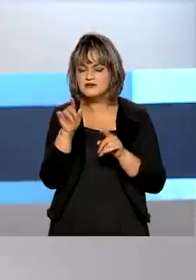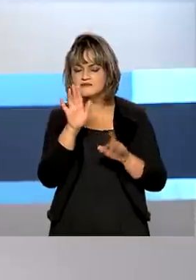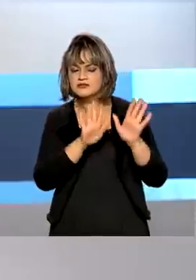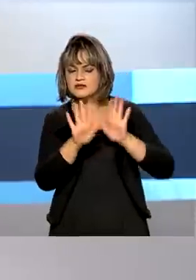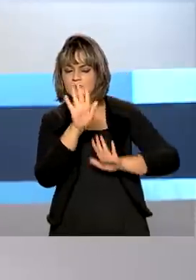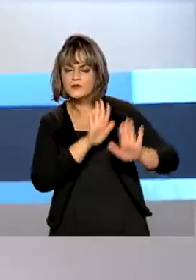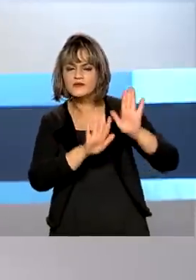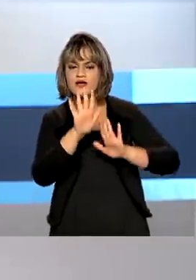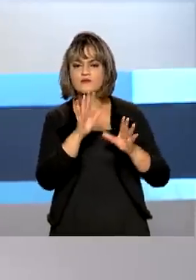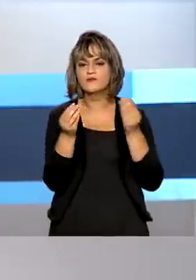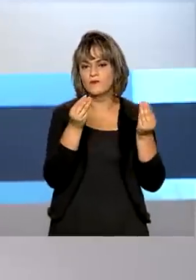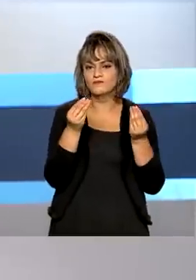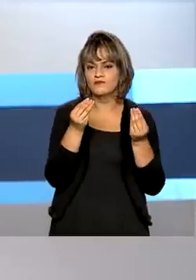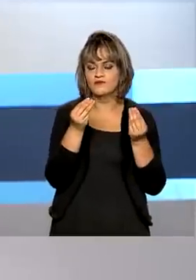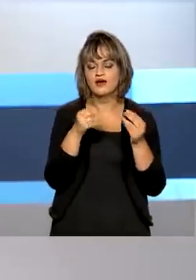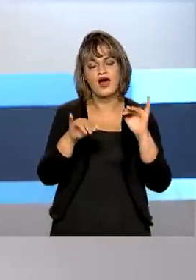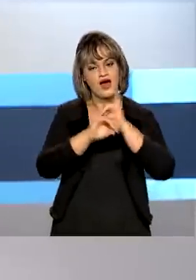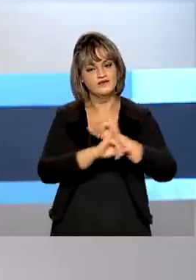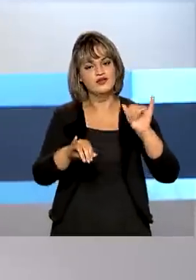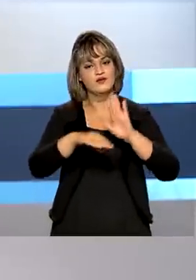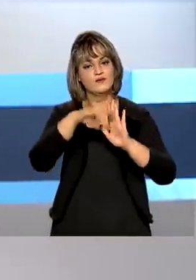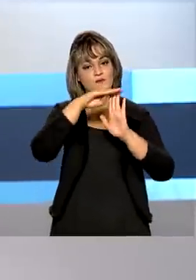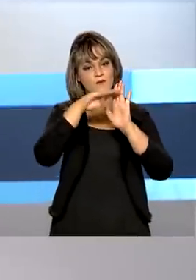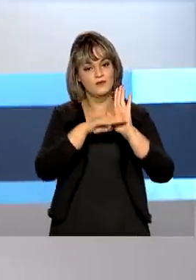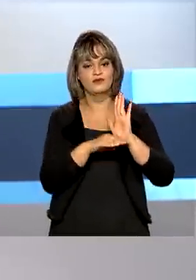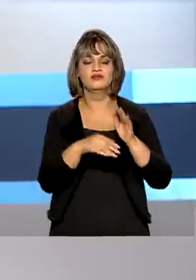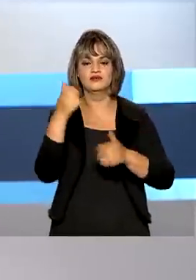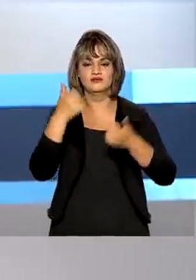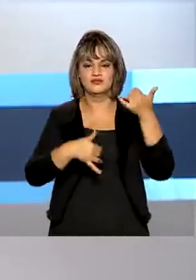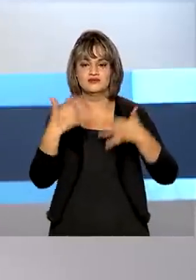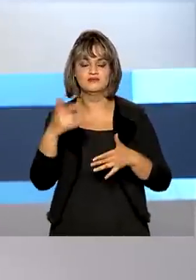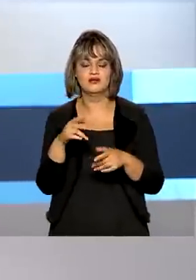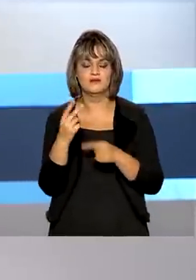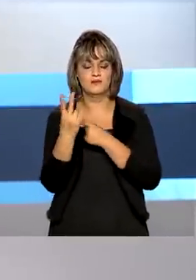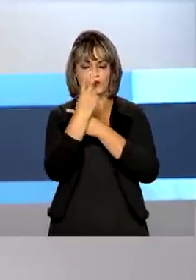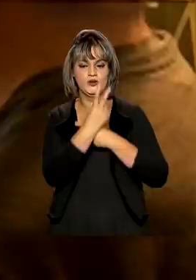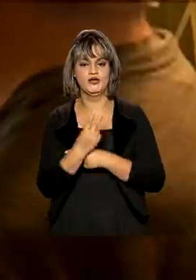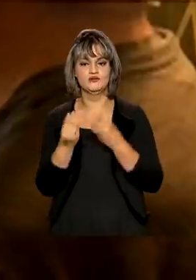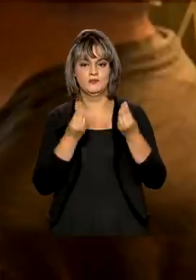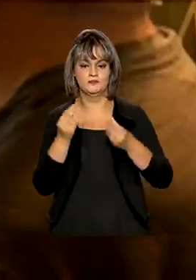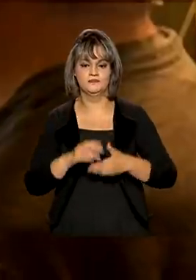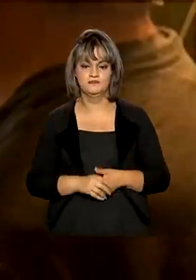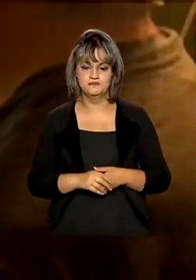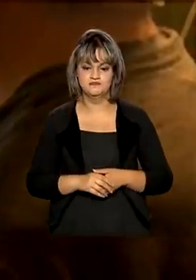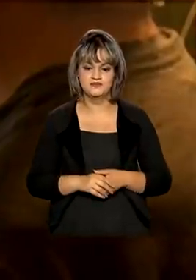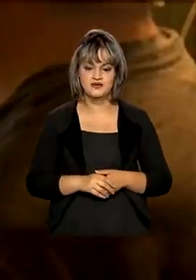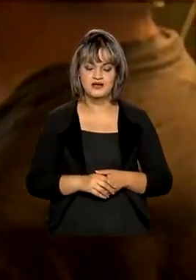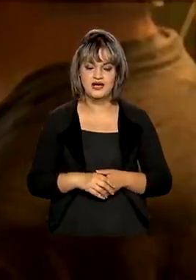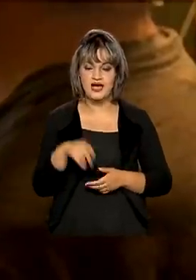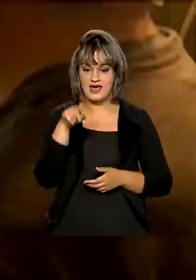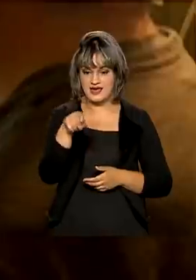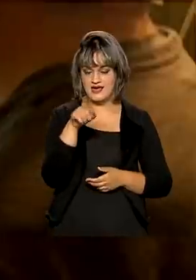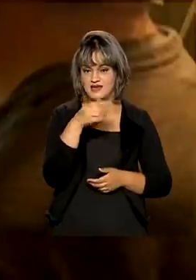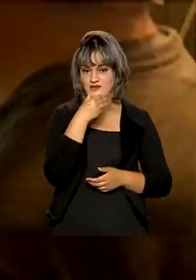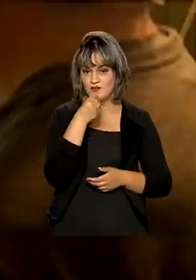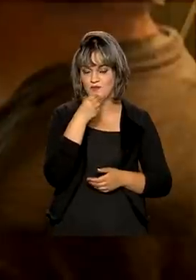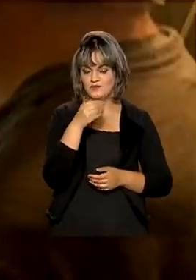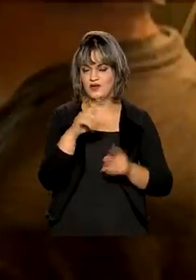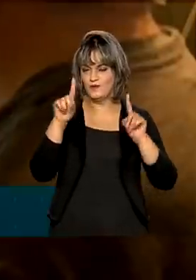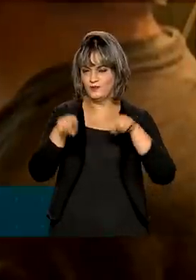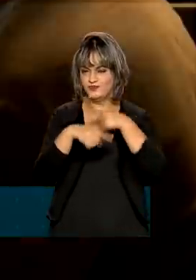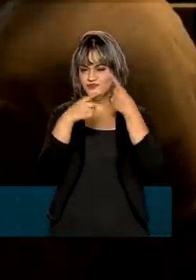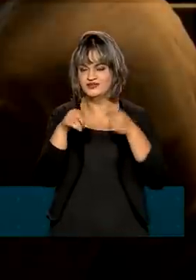fraudes, foi lançado o guia Proteja Seus Dados Pessoais. Esse músico fala dos